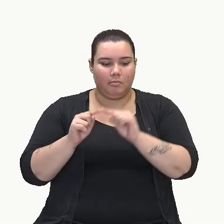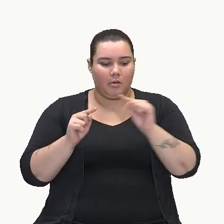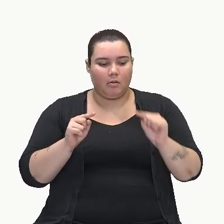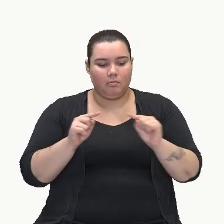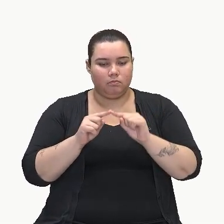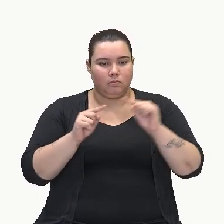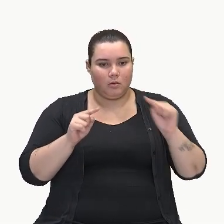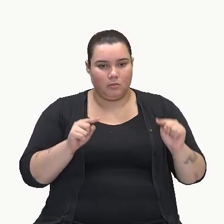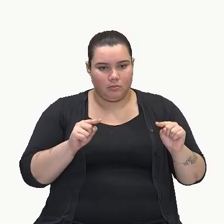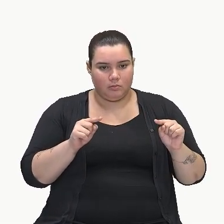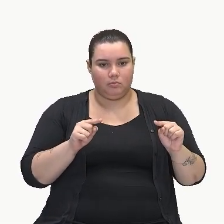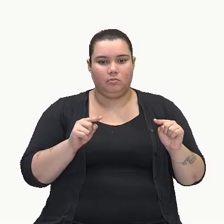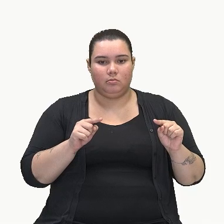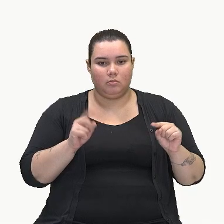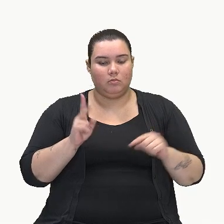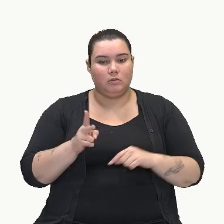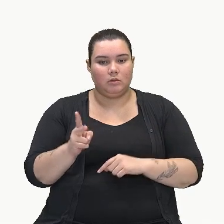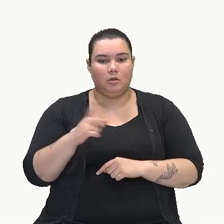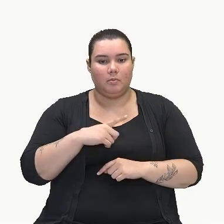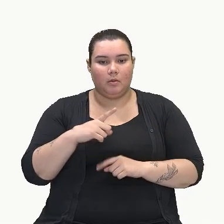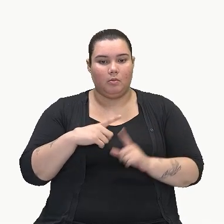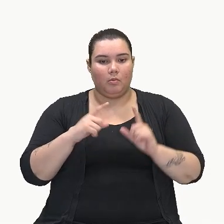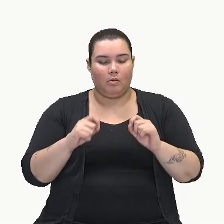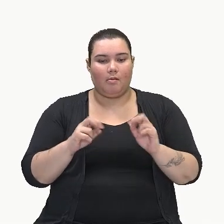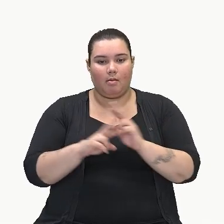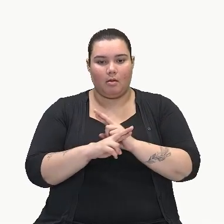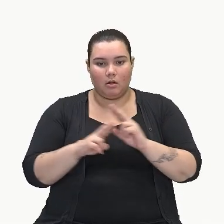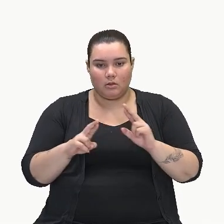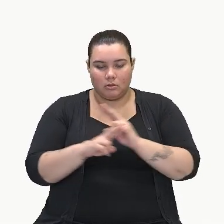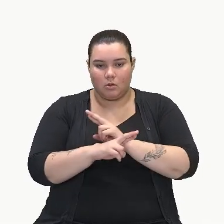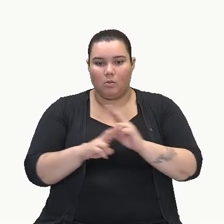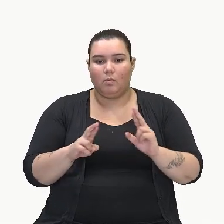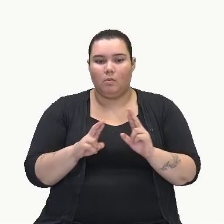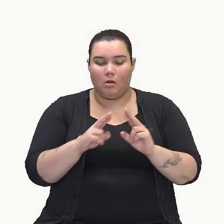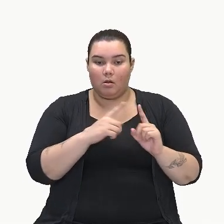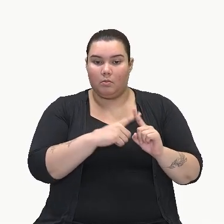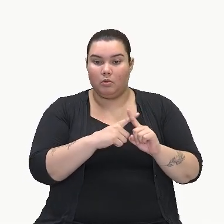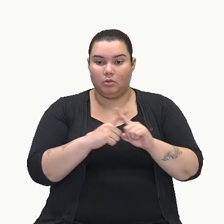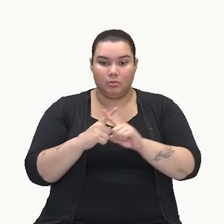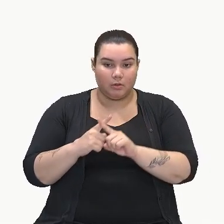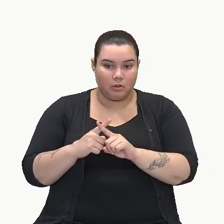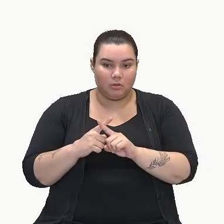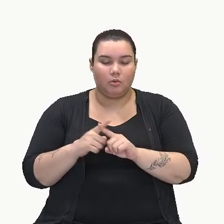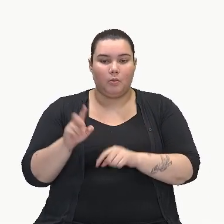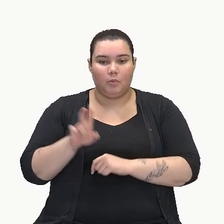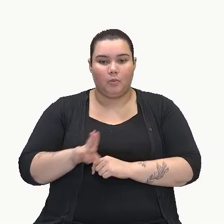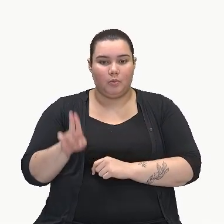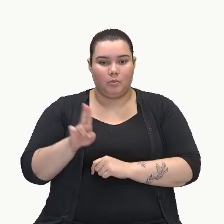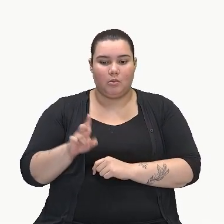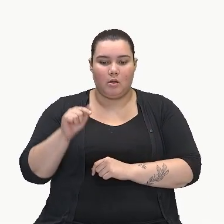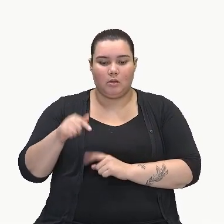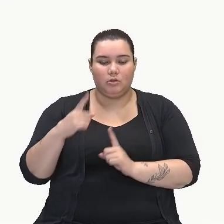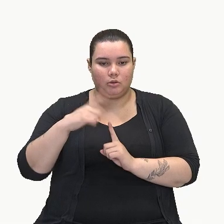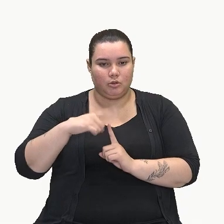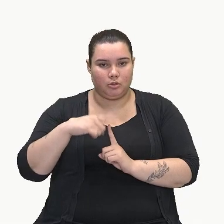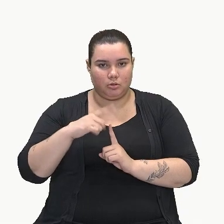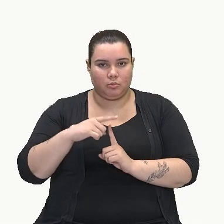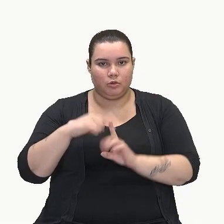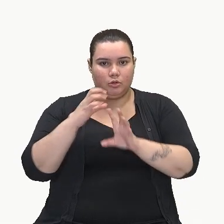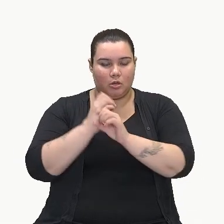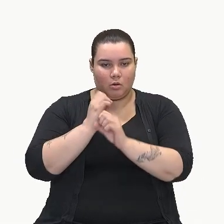multiplicação. Sempre quando a gente for fazer aqui as multiplicações, a gente está utilizando a propriedade